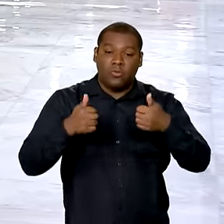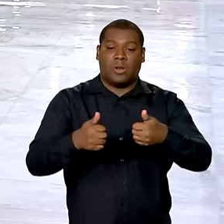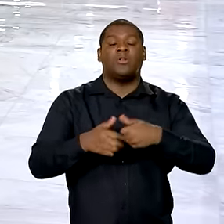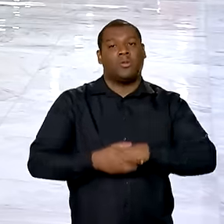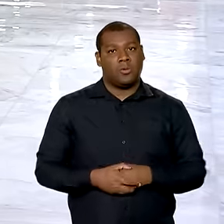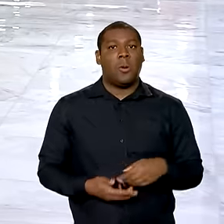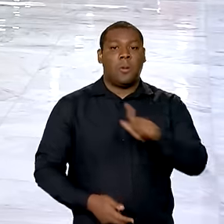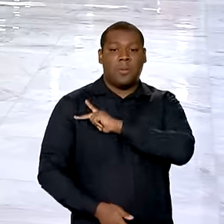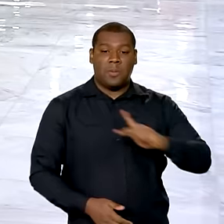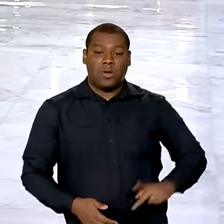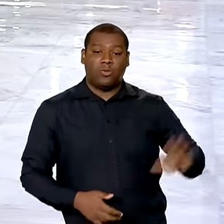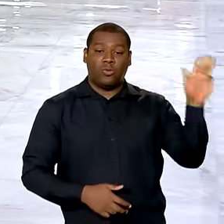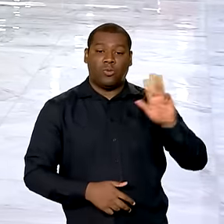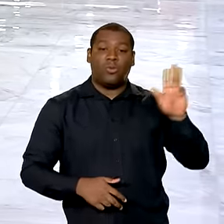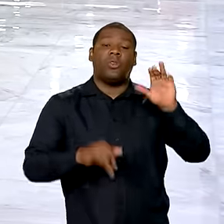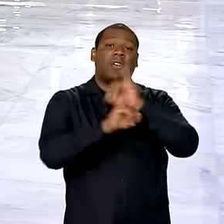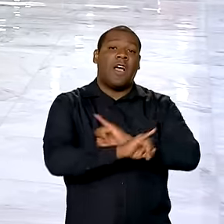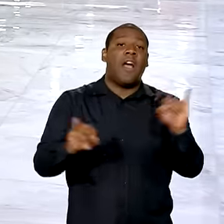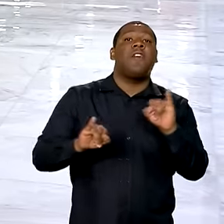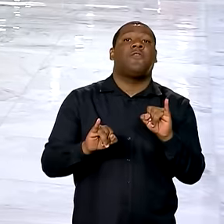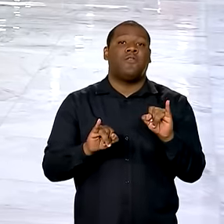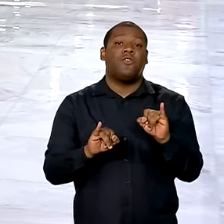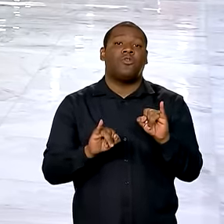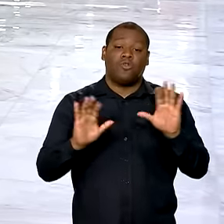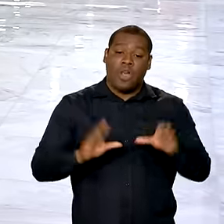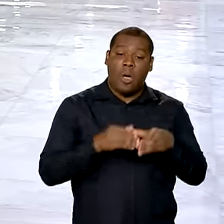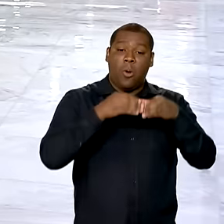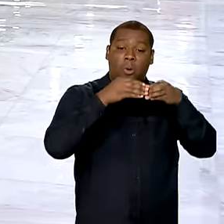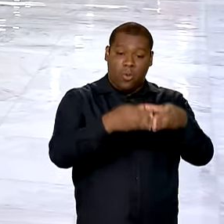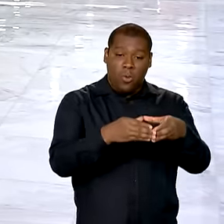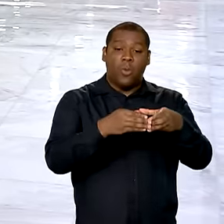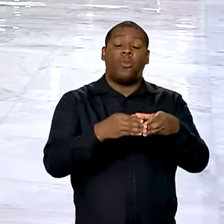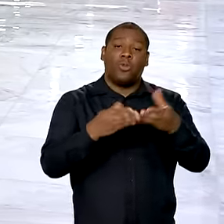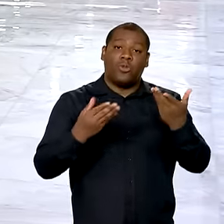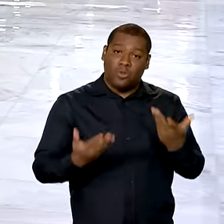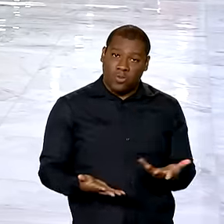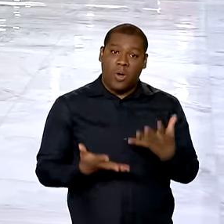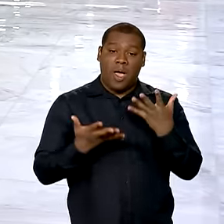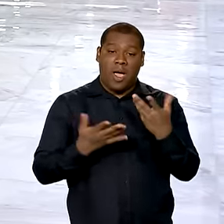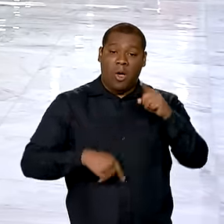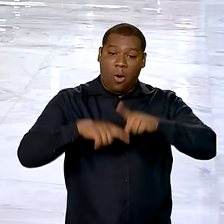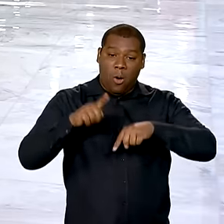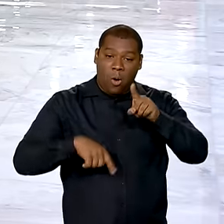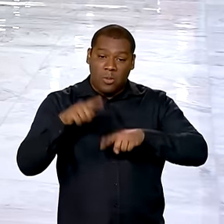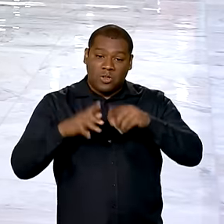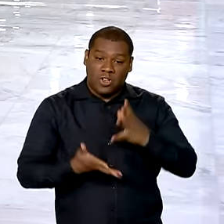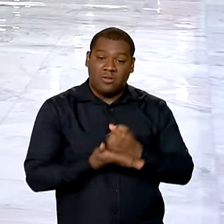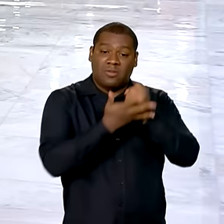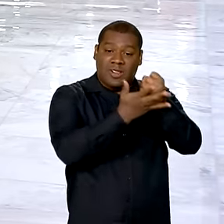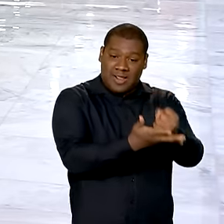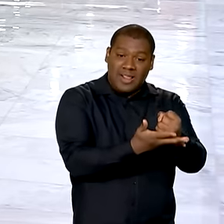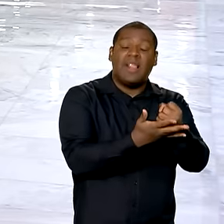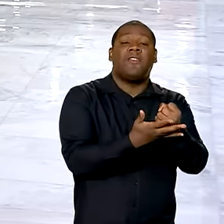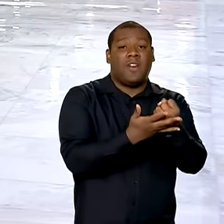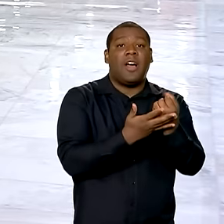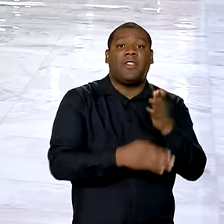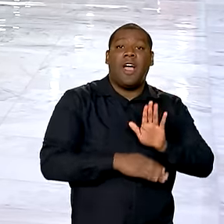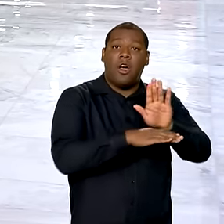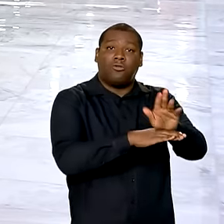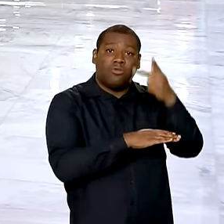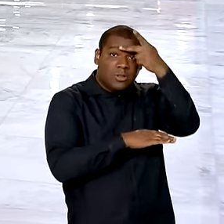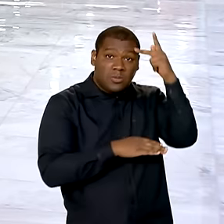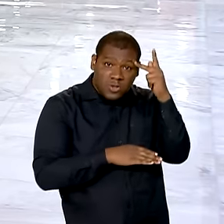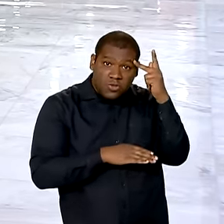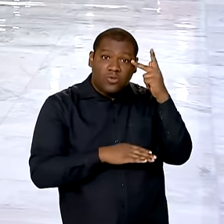em ação uma força-tarefa para levar recursos essenciais para socorrer as vítimas e cuidar das famílias gaúchas.